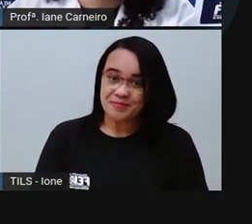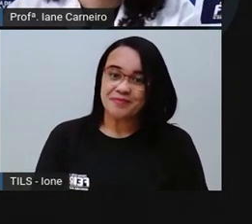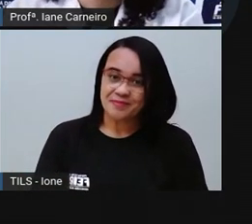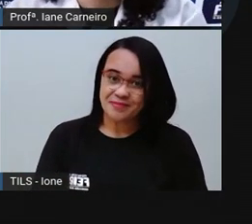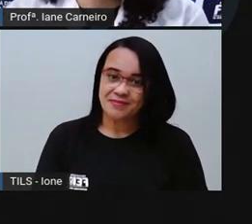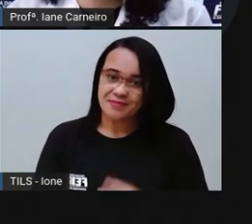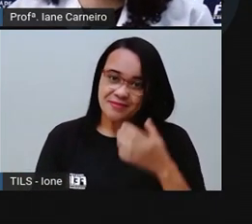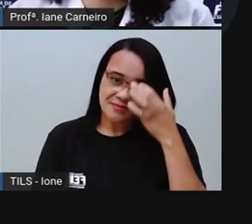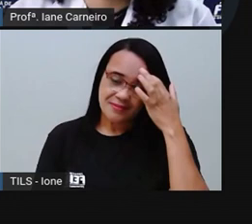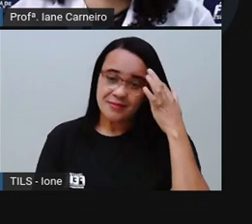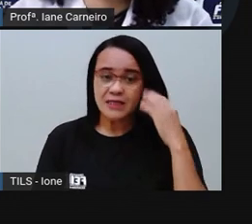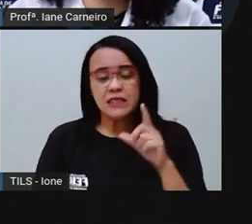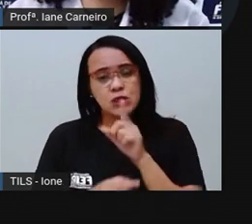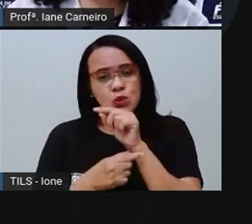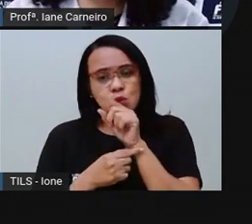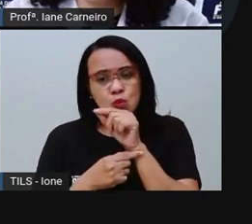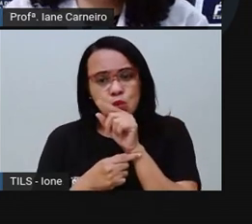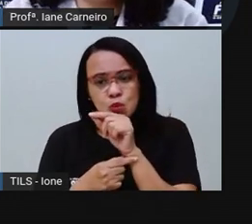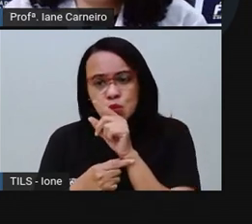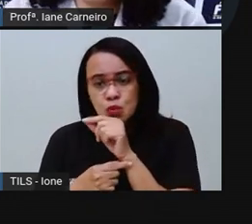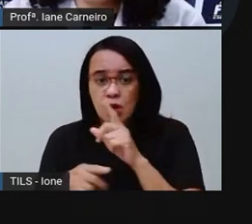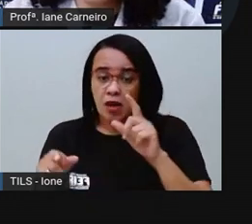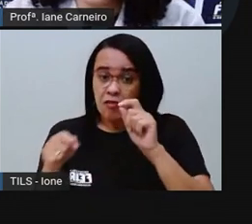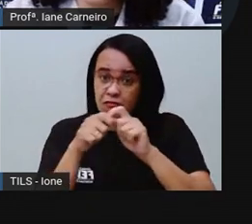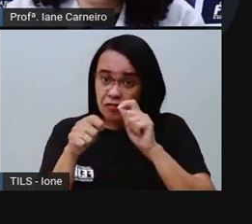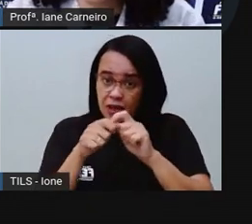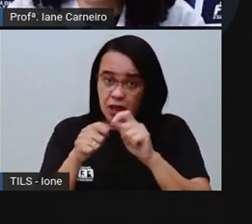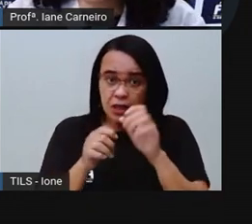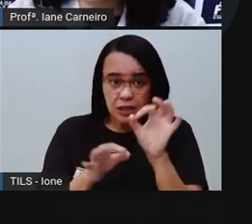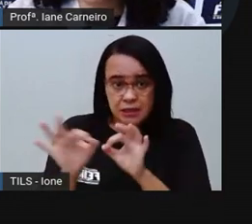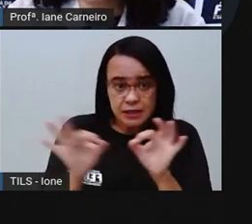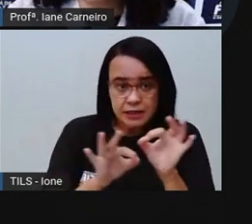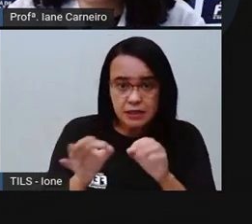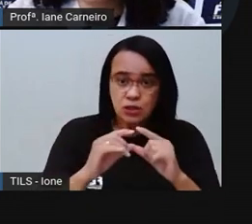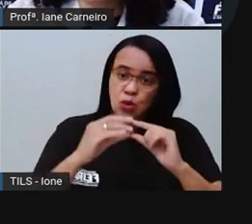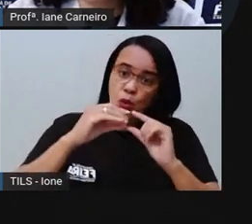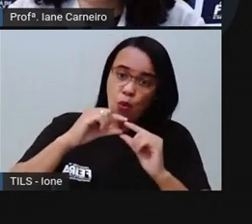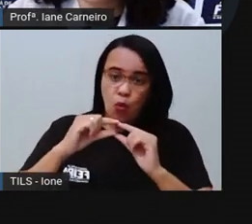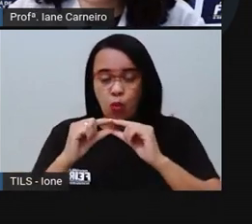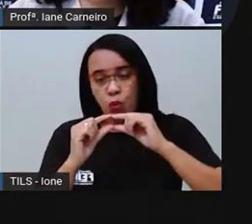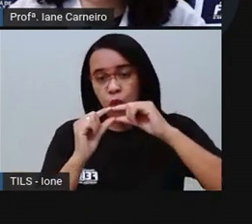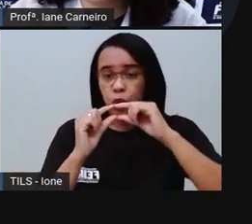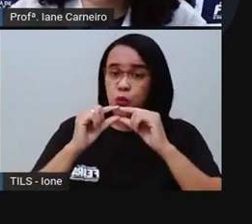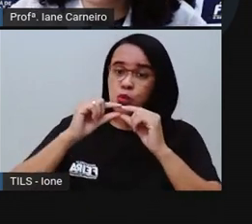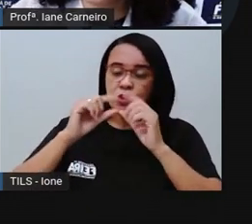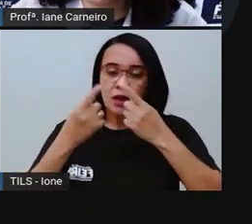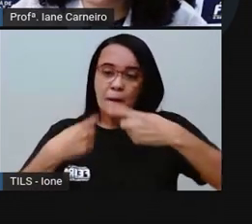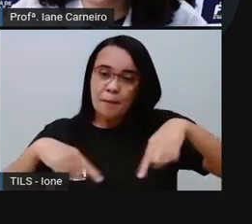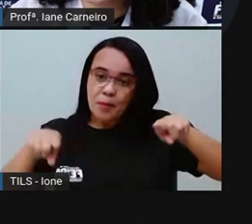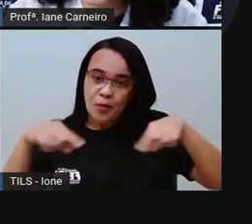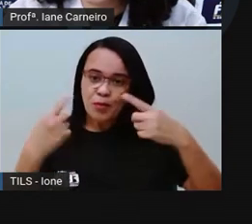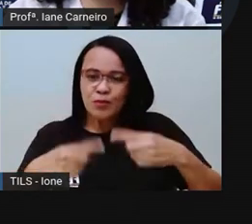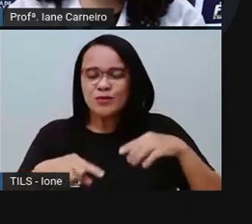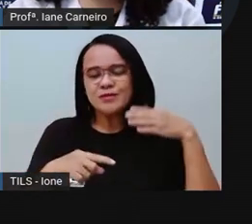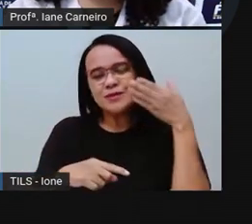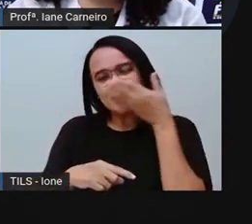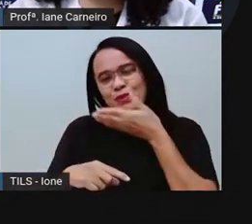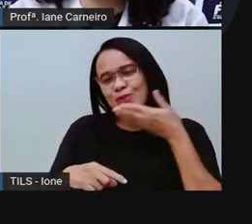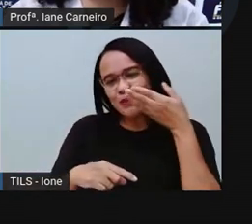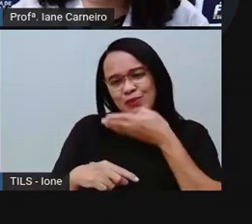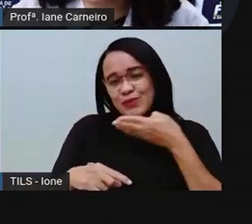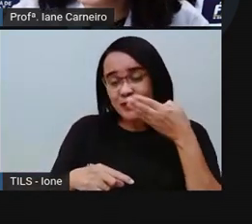E o Curió fez uma flautinha com um som muito doce e bonito. A